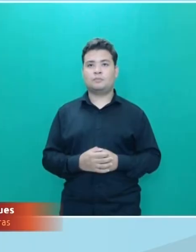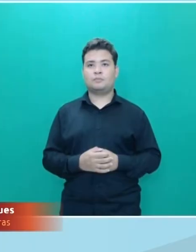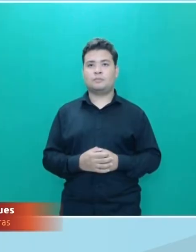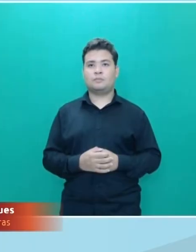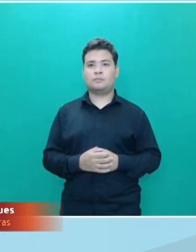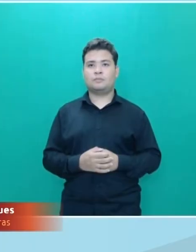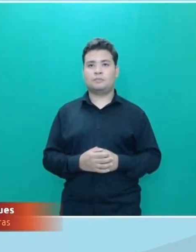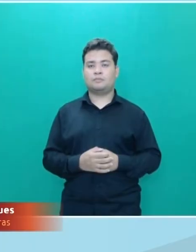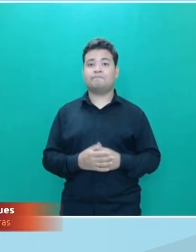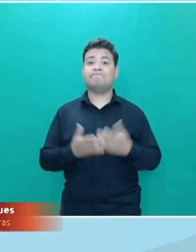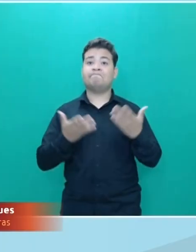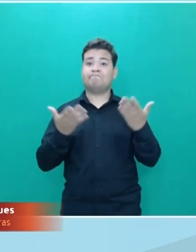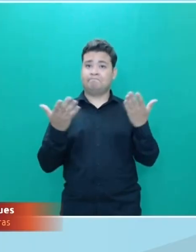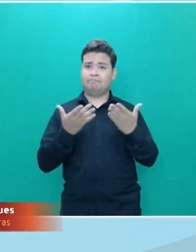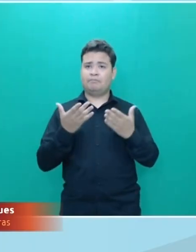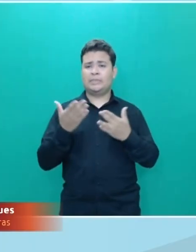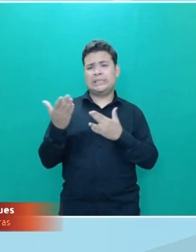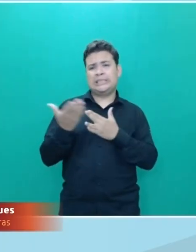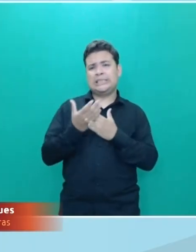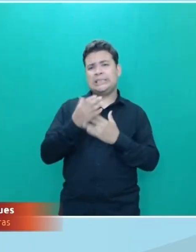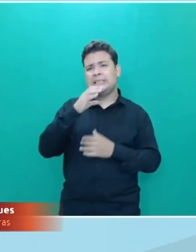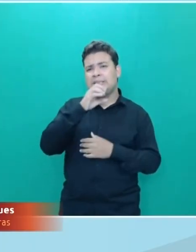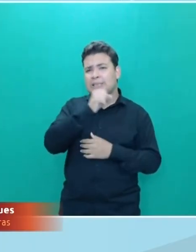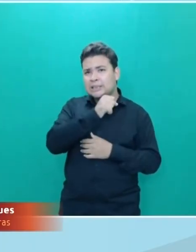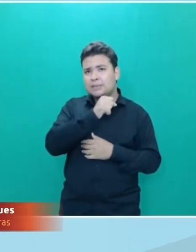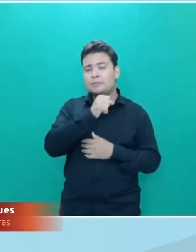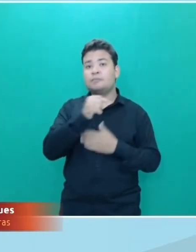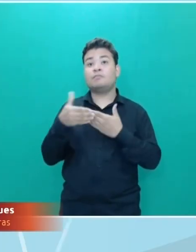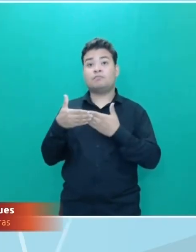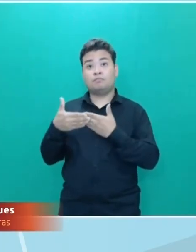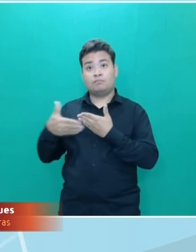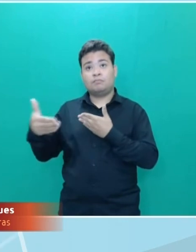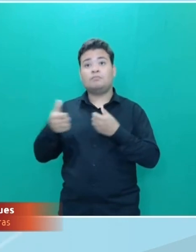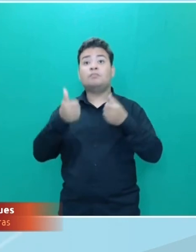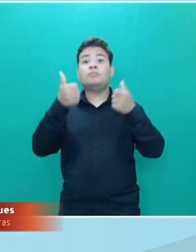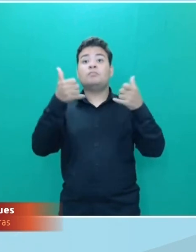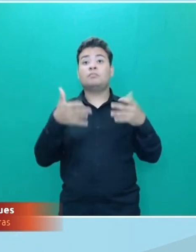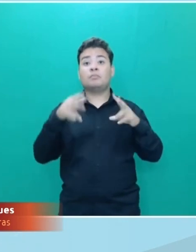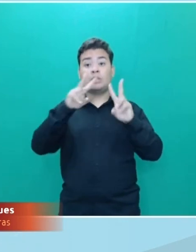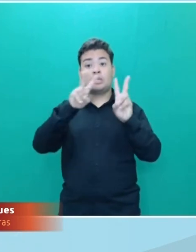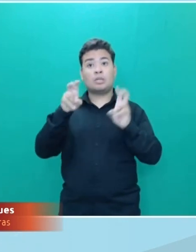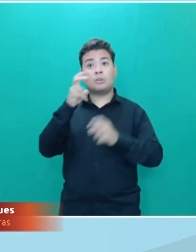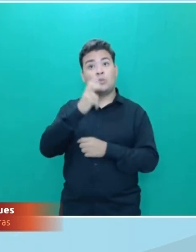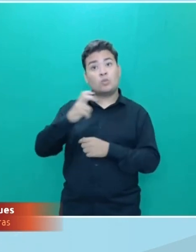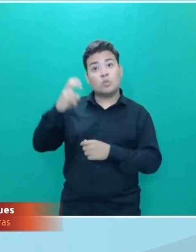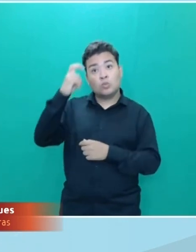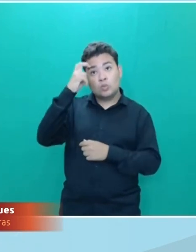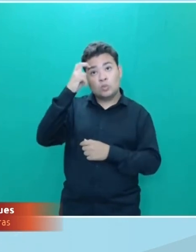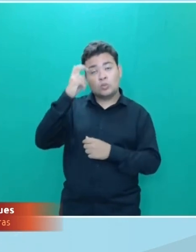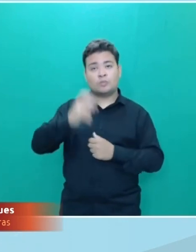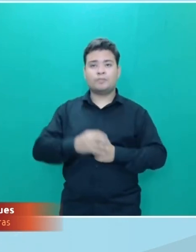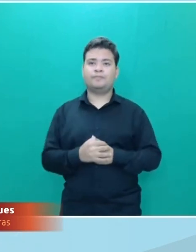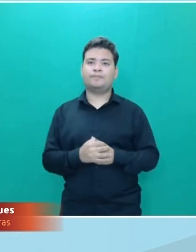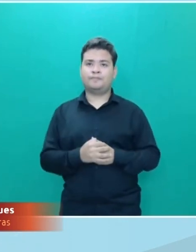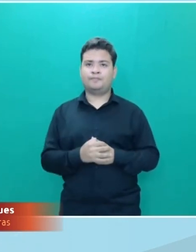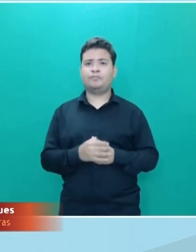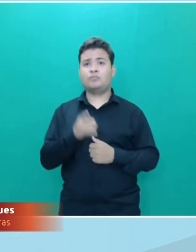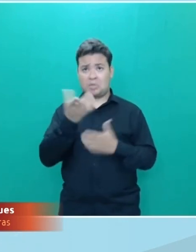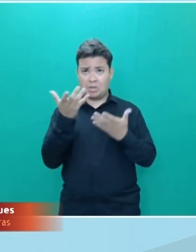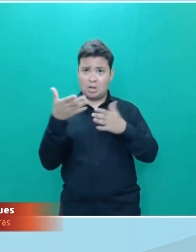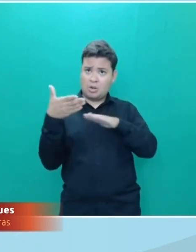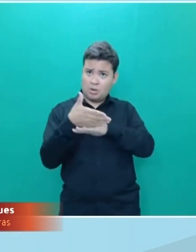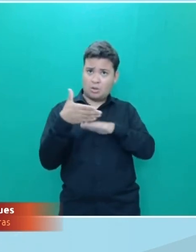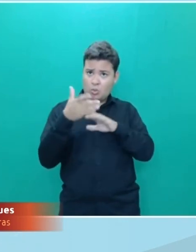Agora nós vamos para um rápido intervalo daqui a pouco a gente fala sobre cultura. Se você quiser participar do Conexões